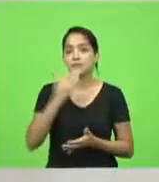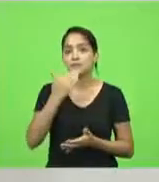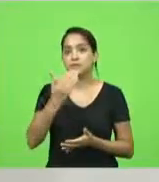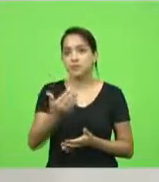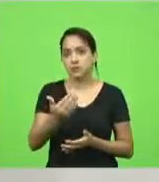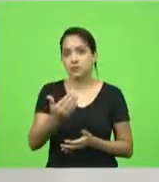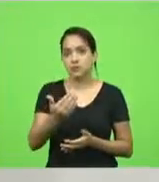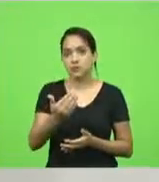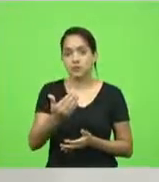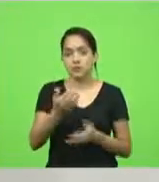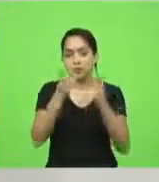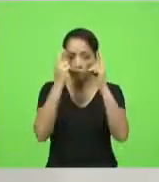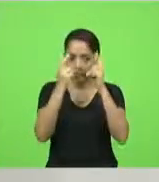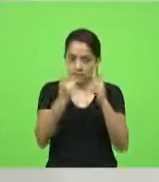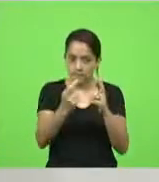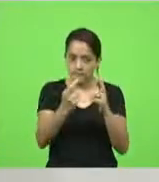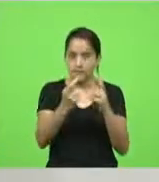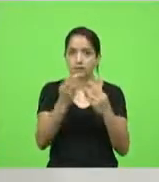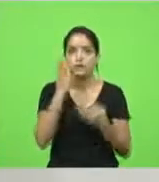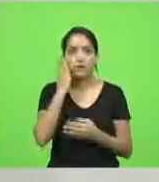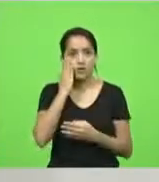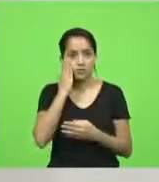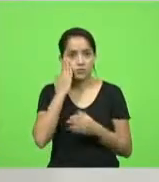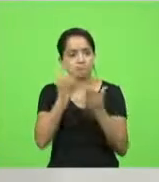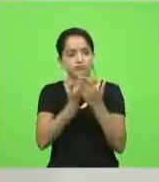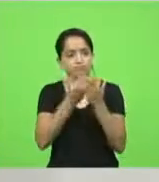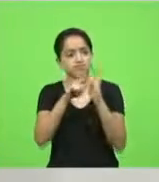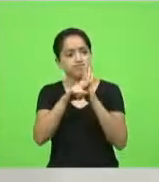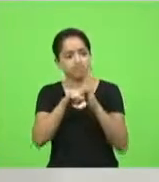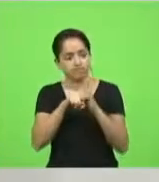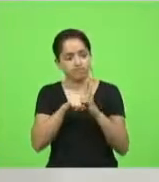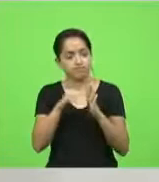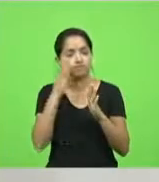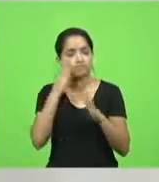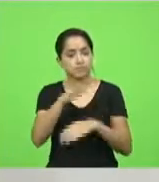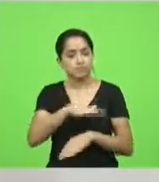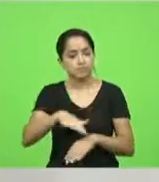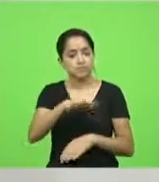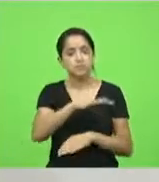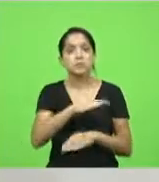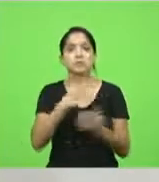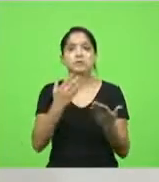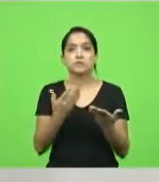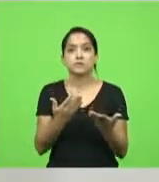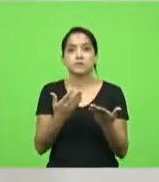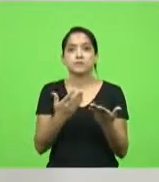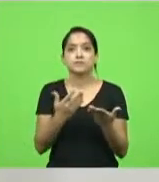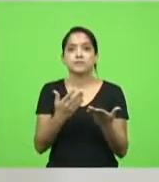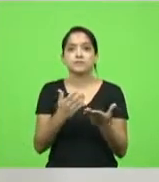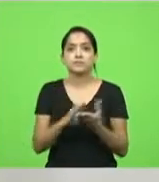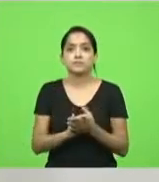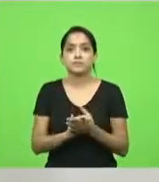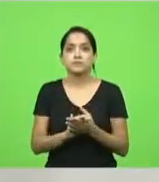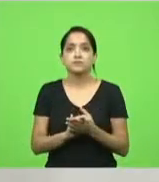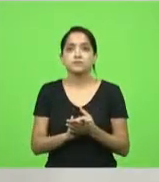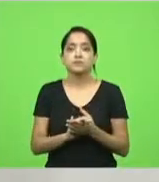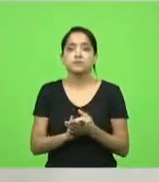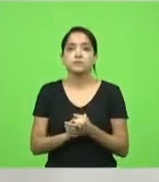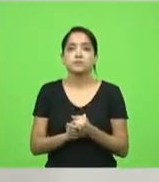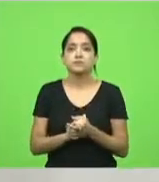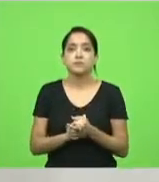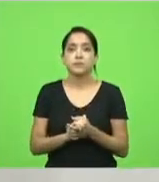todo o respeito à Vossa Excelência, eu sei que Vossa Excelência é um estudioso nessa parte, eu acho que nós não podemos, aqui, deputados,